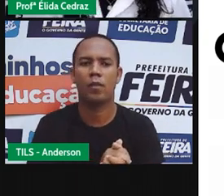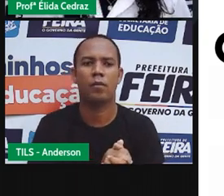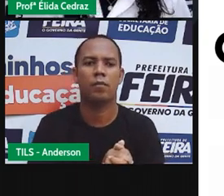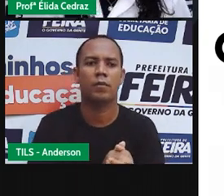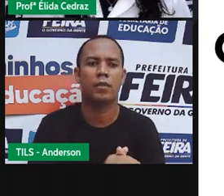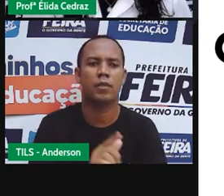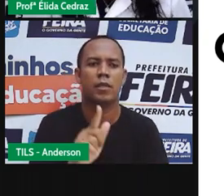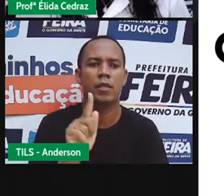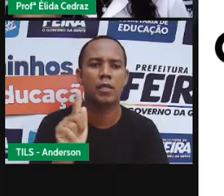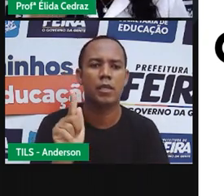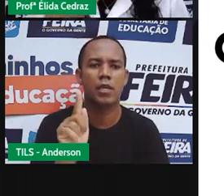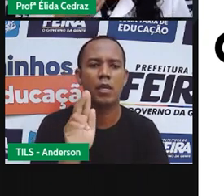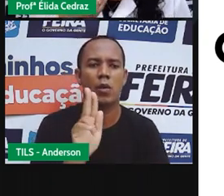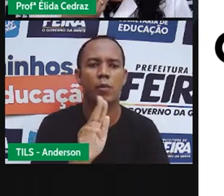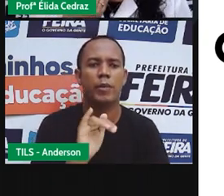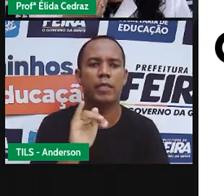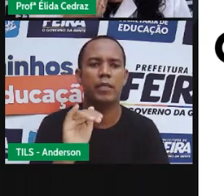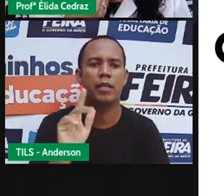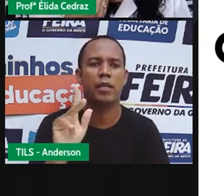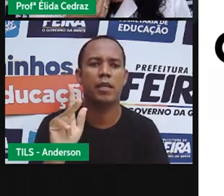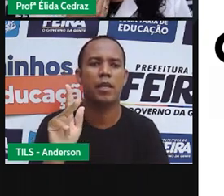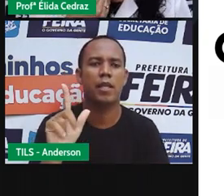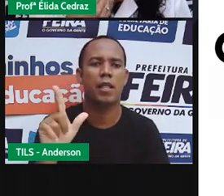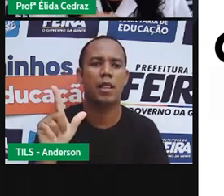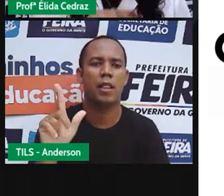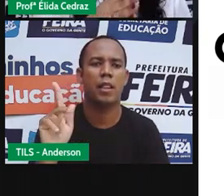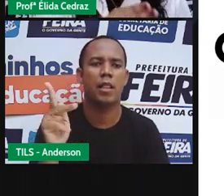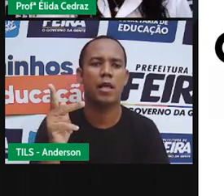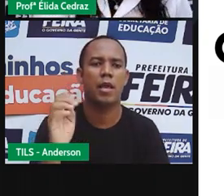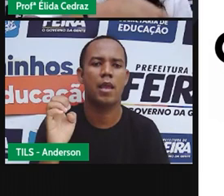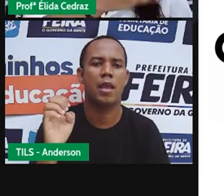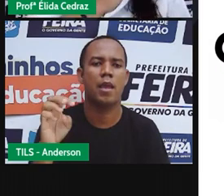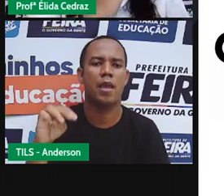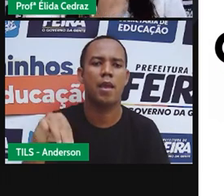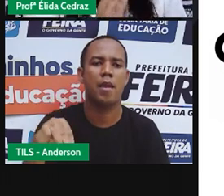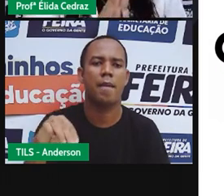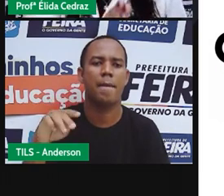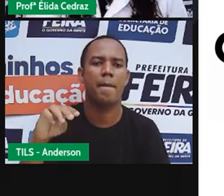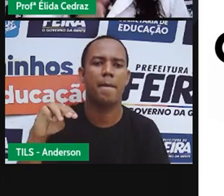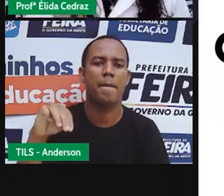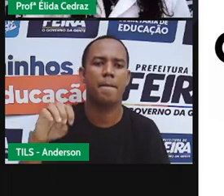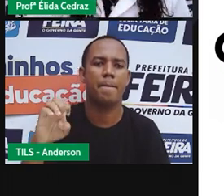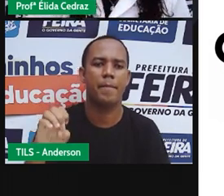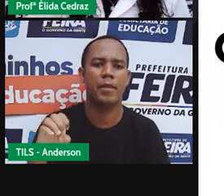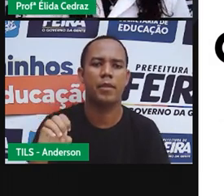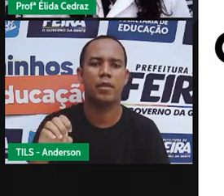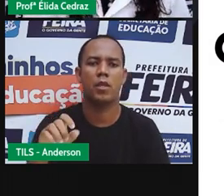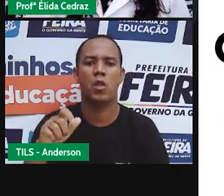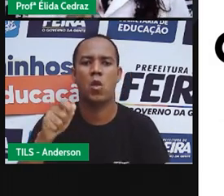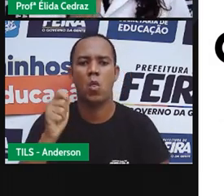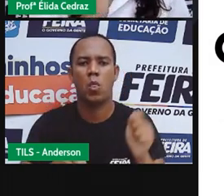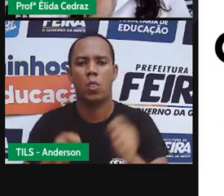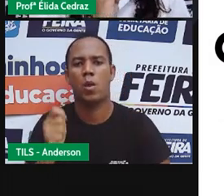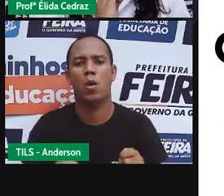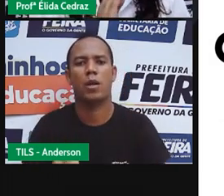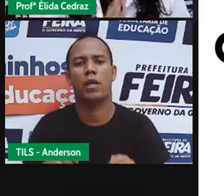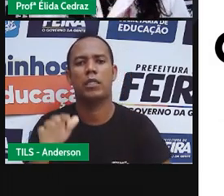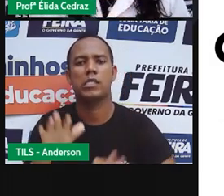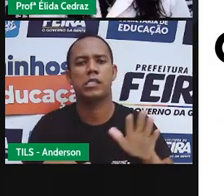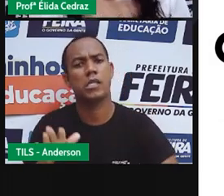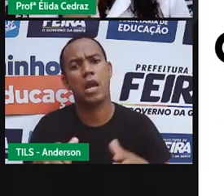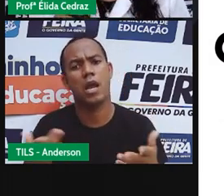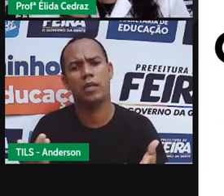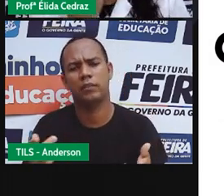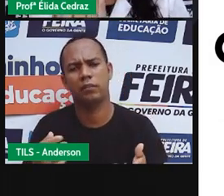toca a guitarra. A tropa falou apressada. Por quê? Porque está sempre um espaço para a